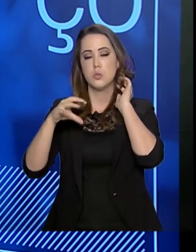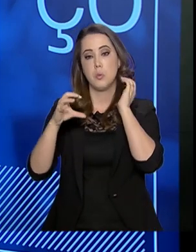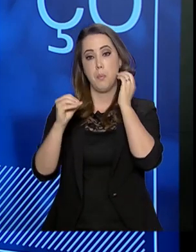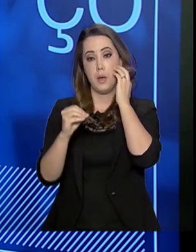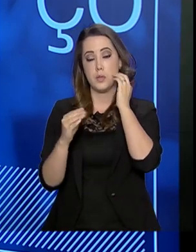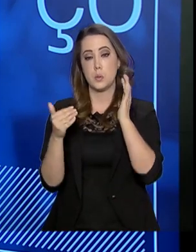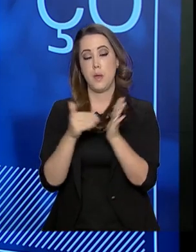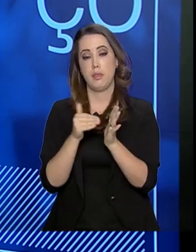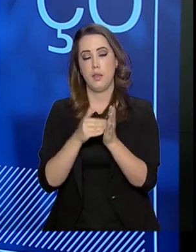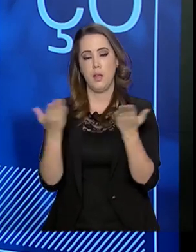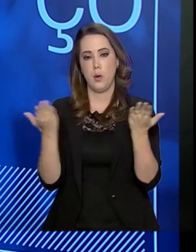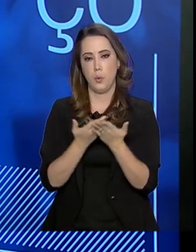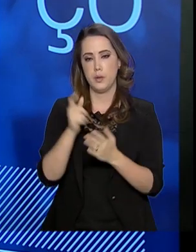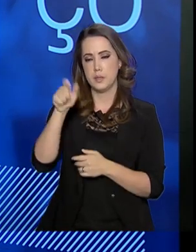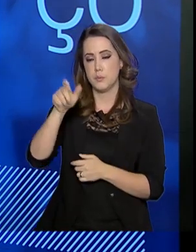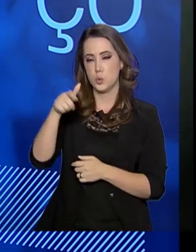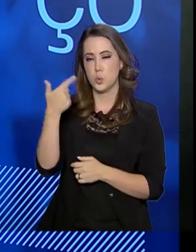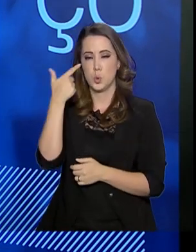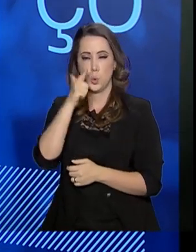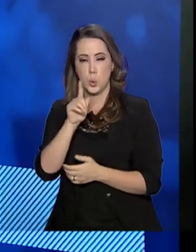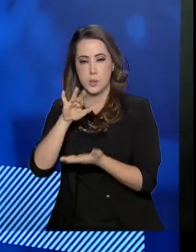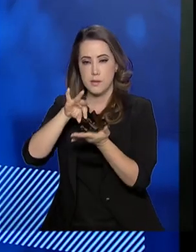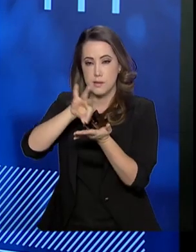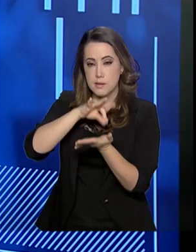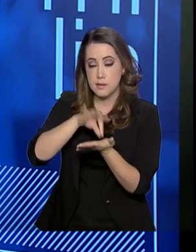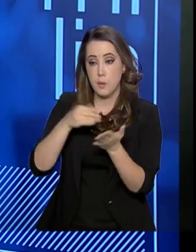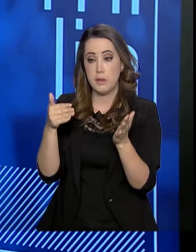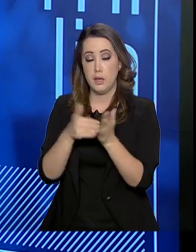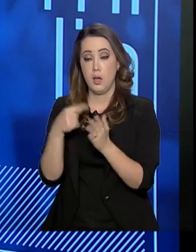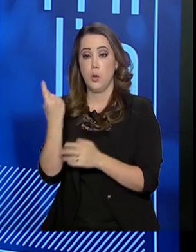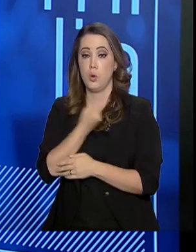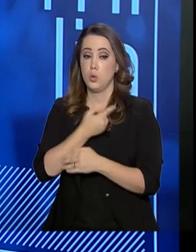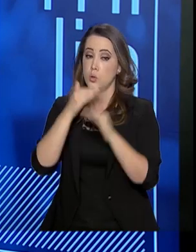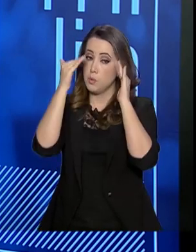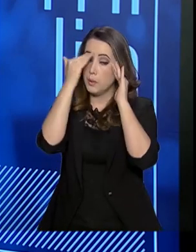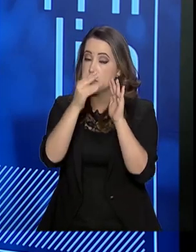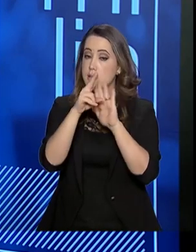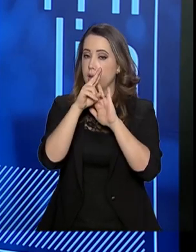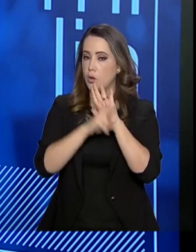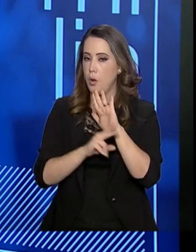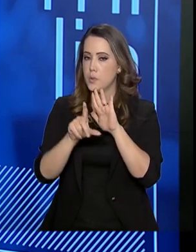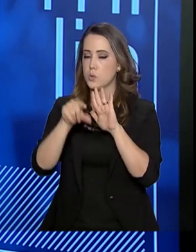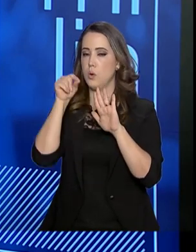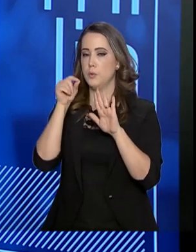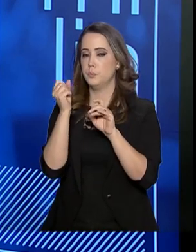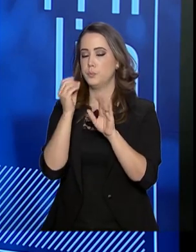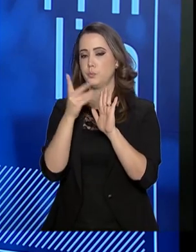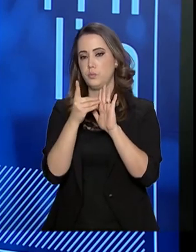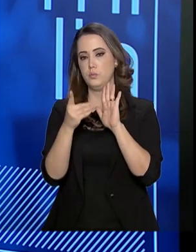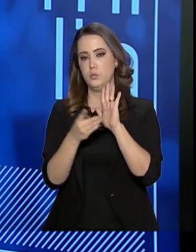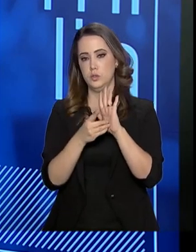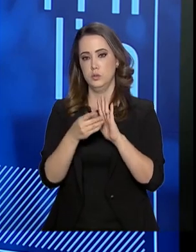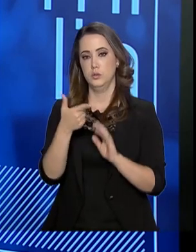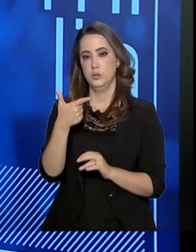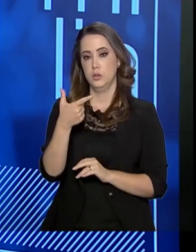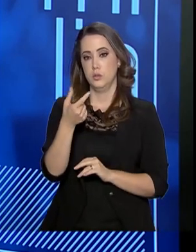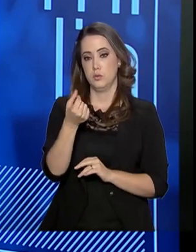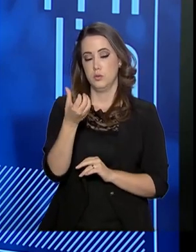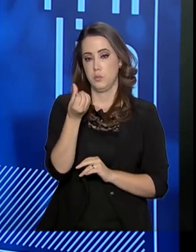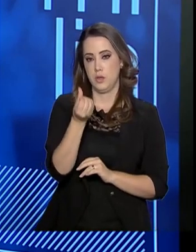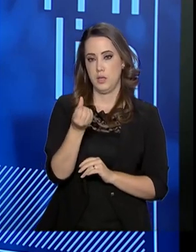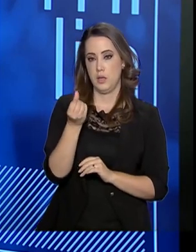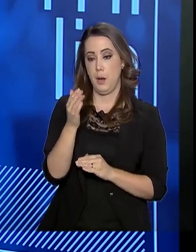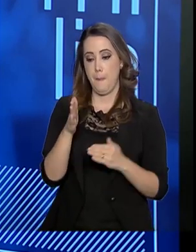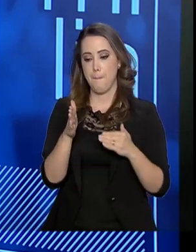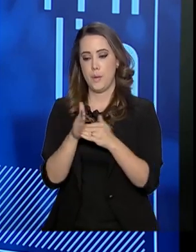que aqueles que não cadastrassem, nós, de fato, cumpriríamos aquilo que foi definido no decreto de 2016, que é